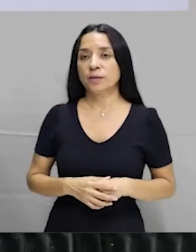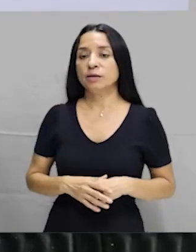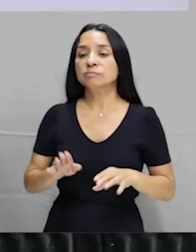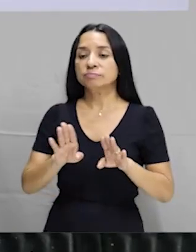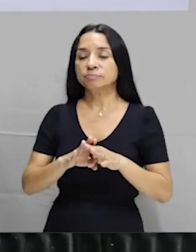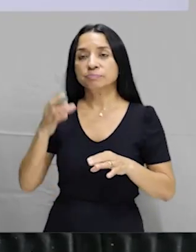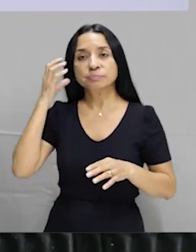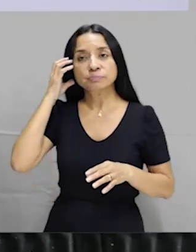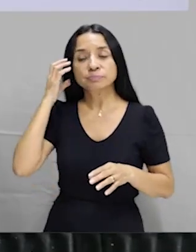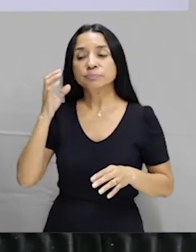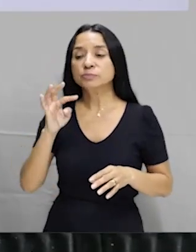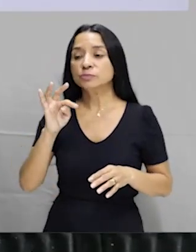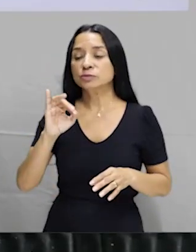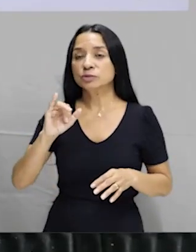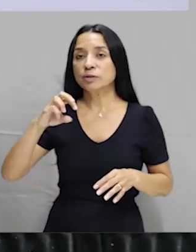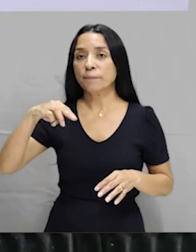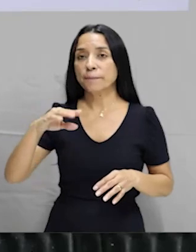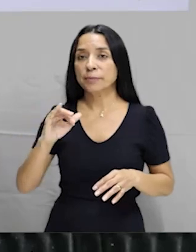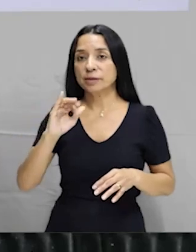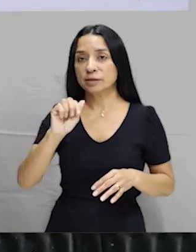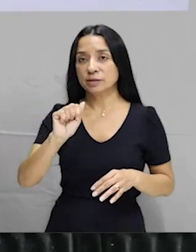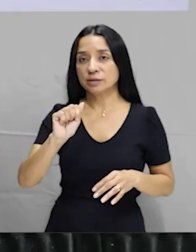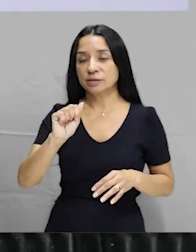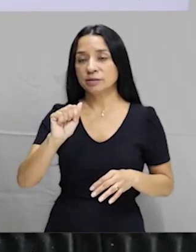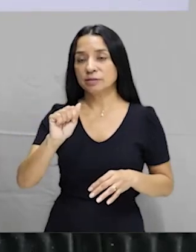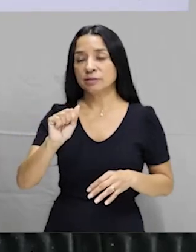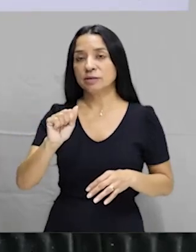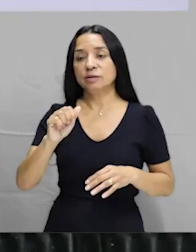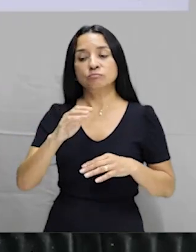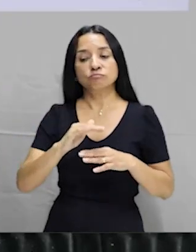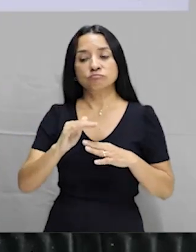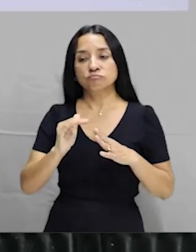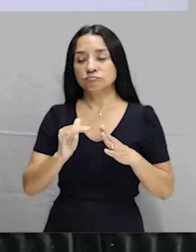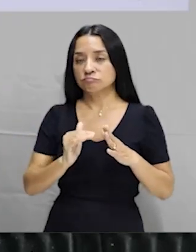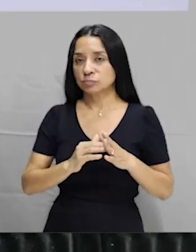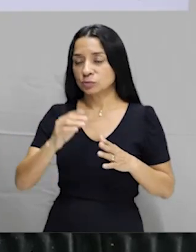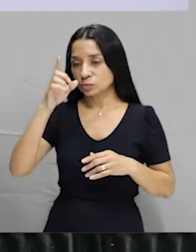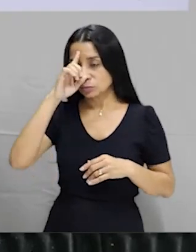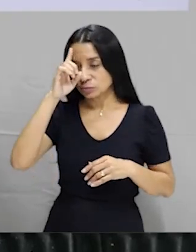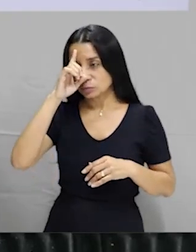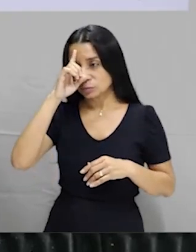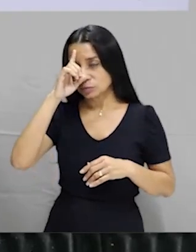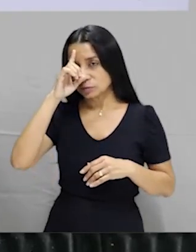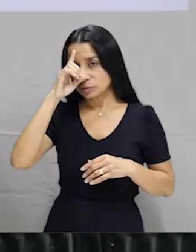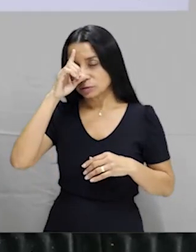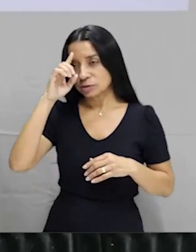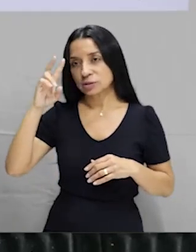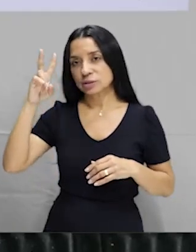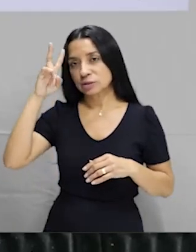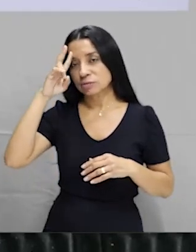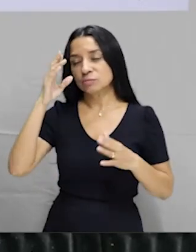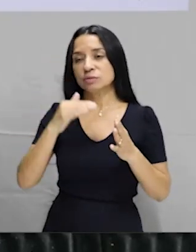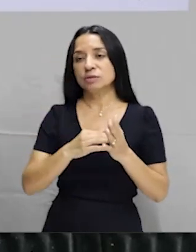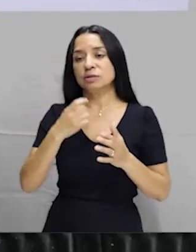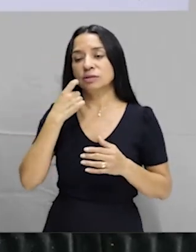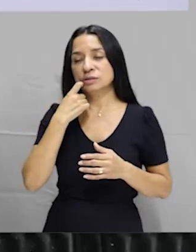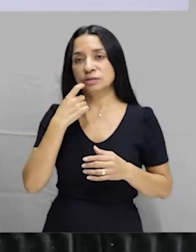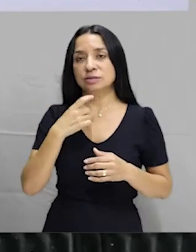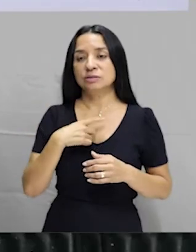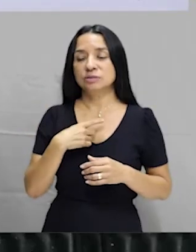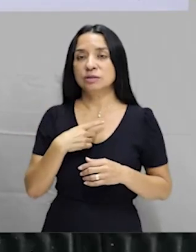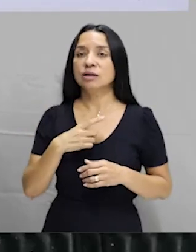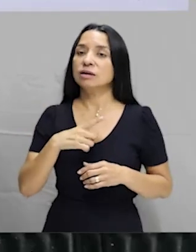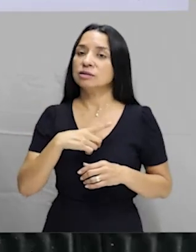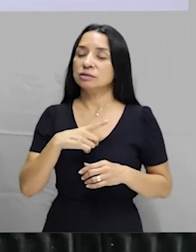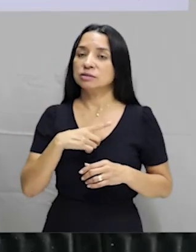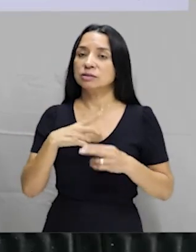Timbira, todos os dias, segunda a sexta, tá, das 16 às 17, nós temos o programa hashtag Fique